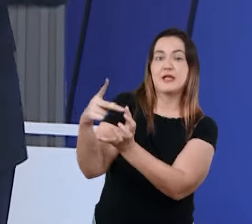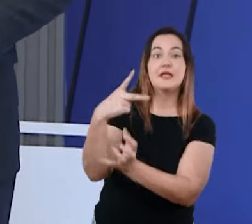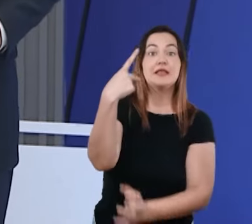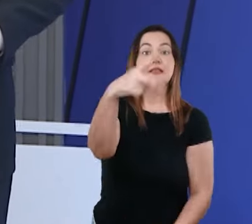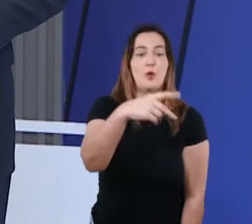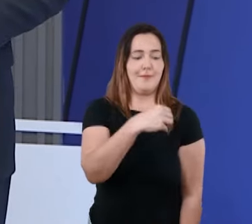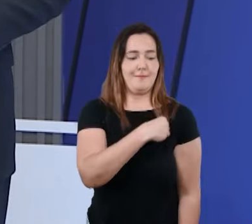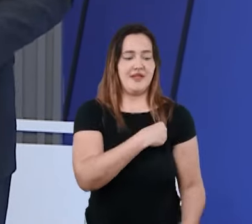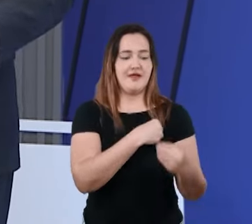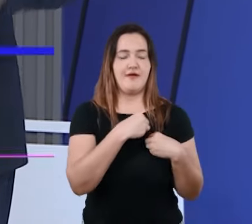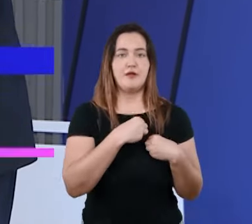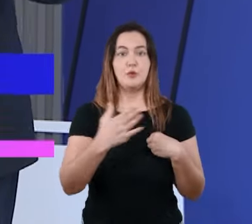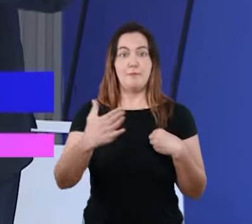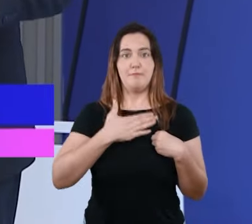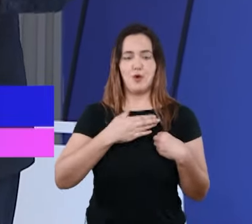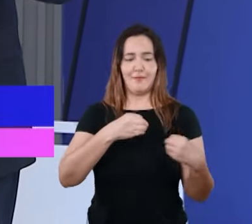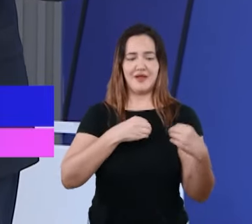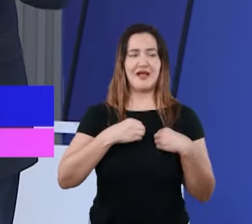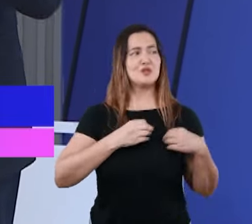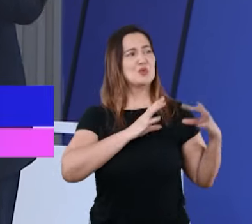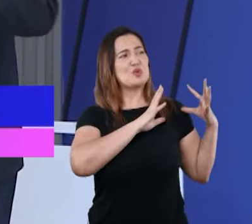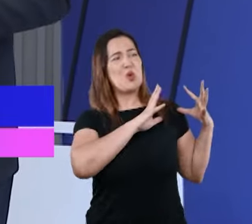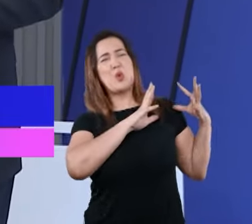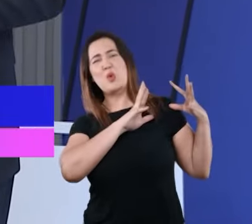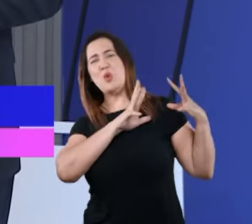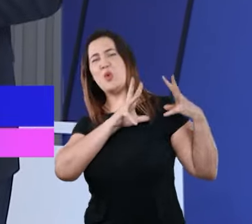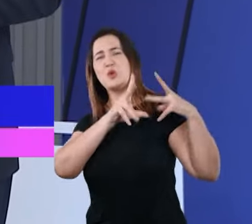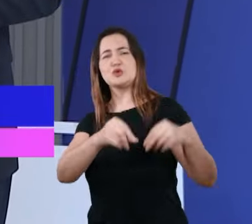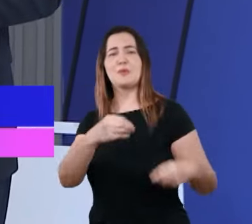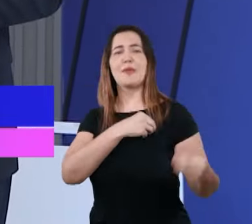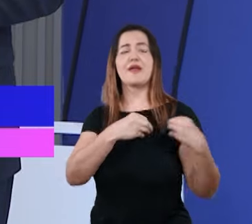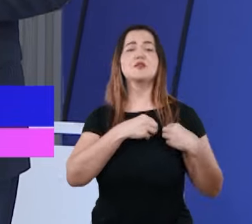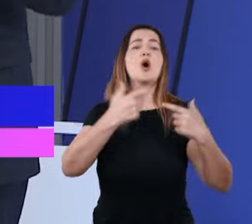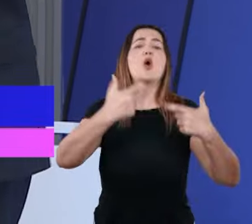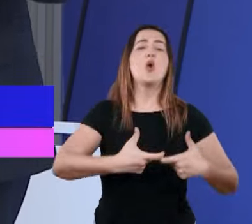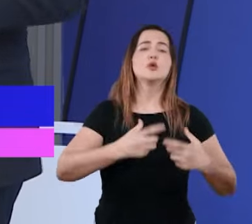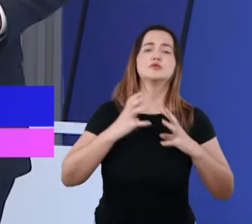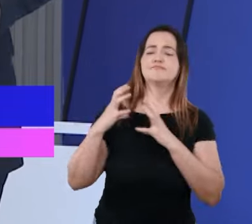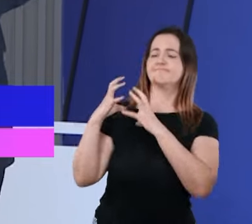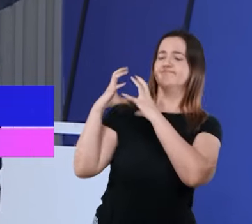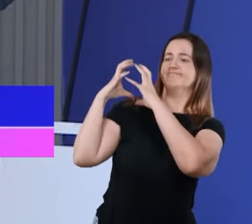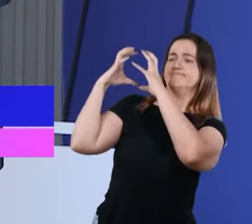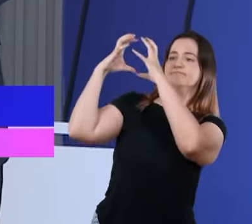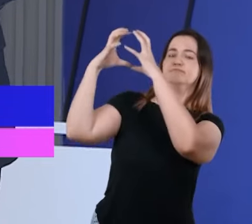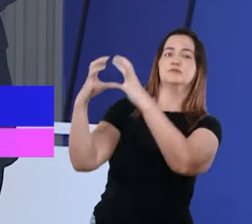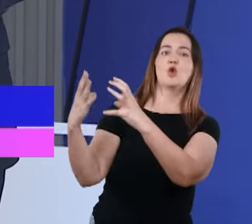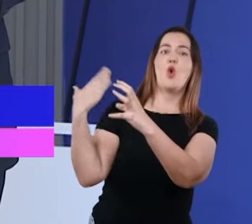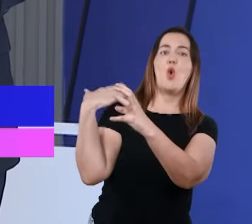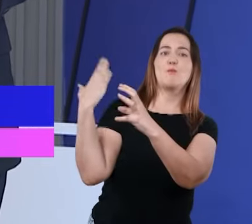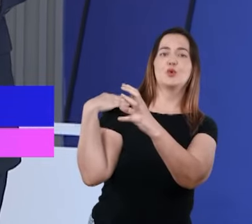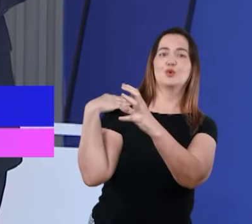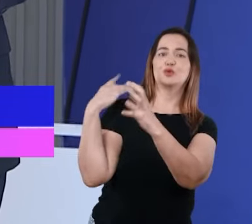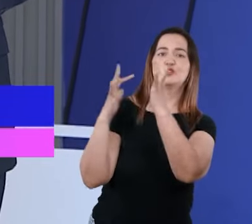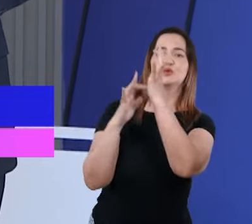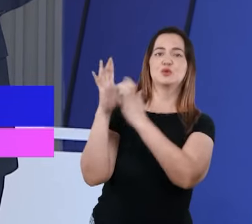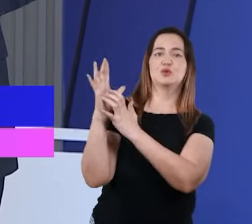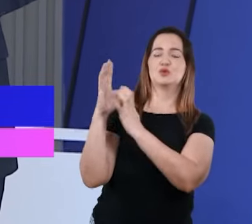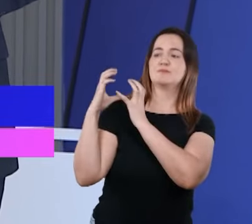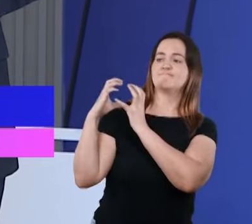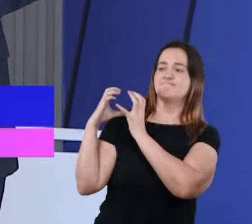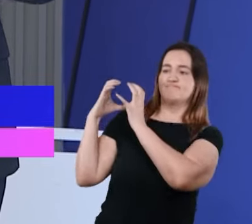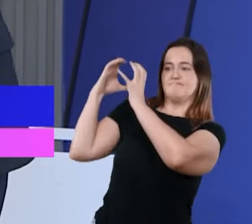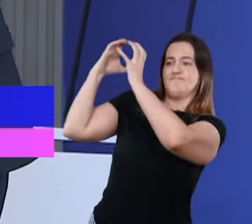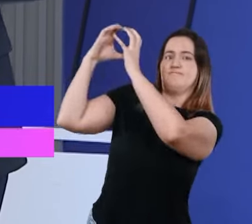todos os seus pecados, recaíram sobre os ombros de Jesus. E eu vou lhe dizer algo, é pecado de monte,